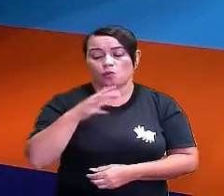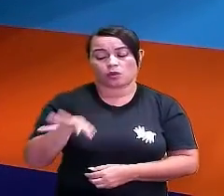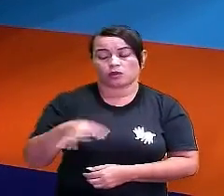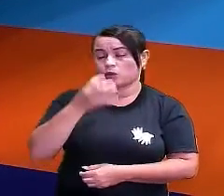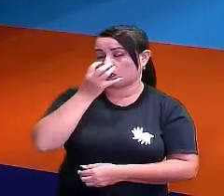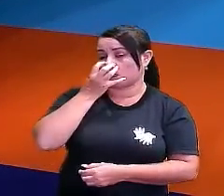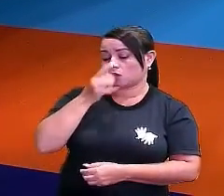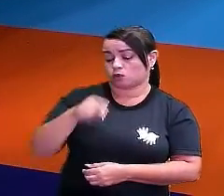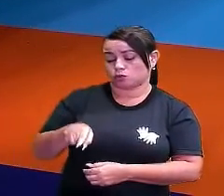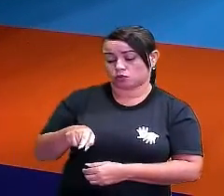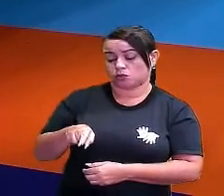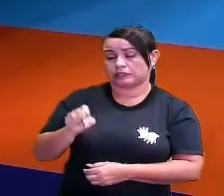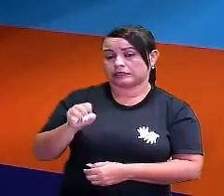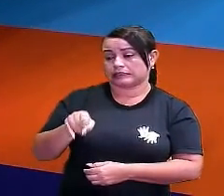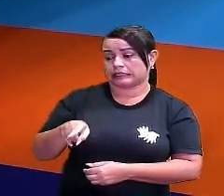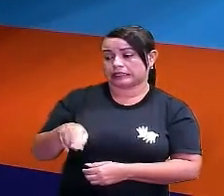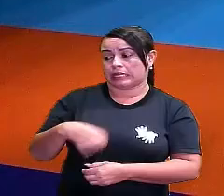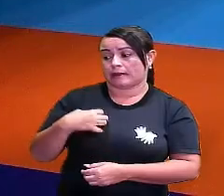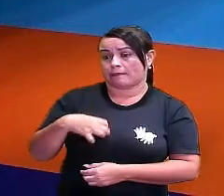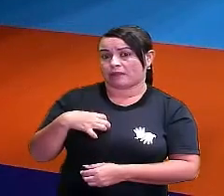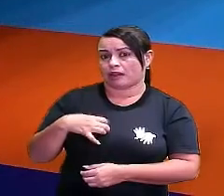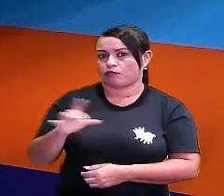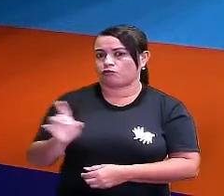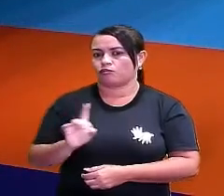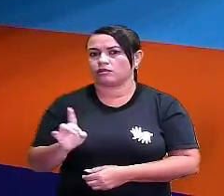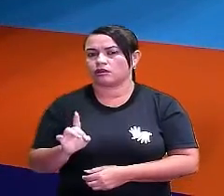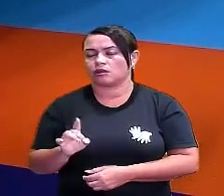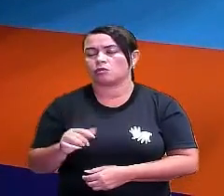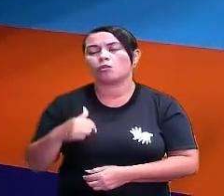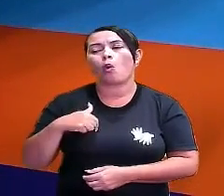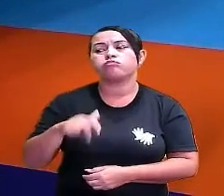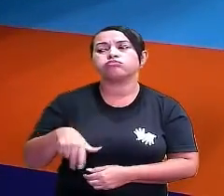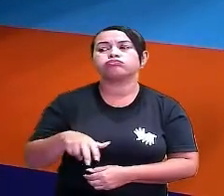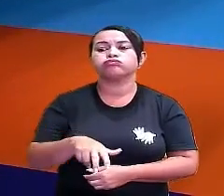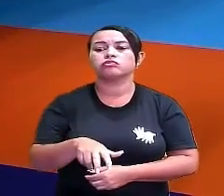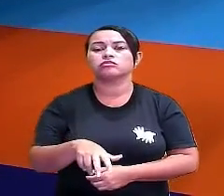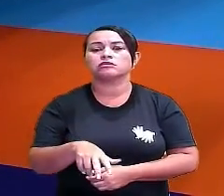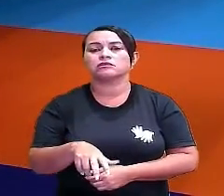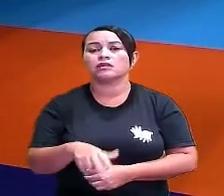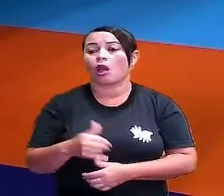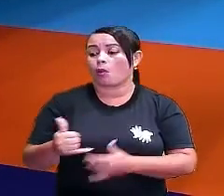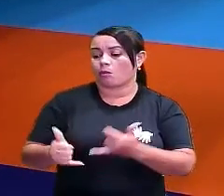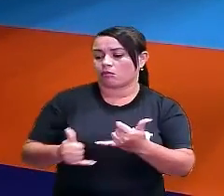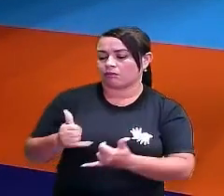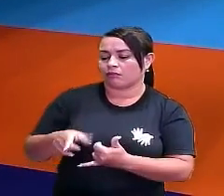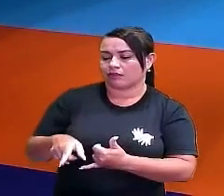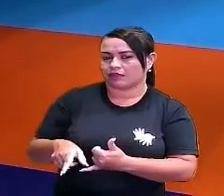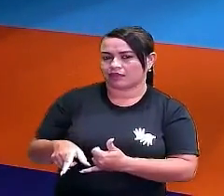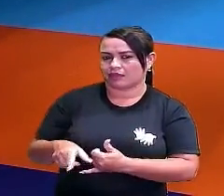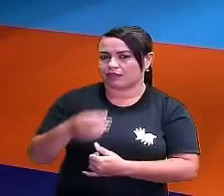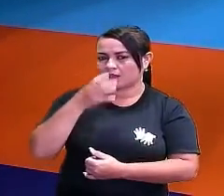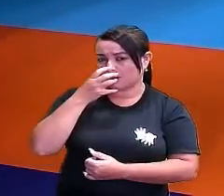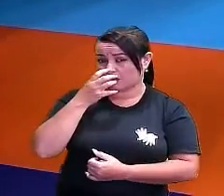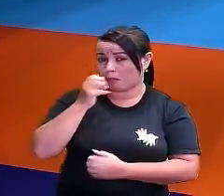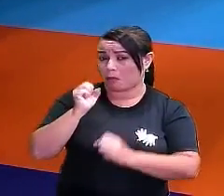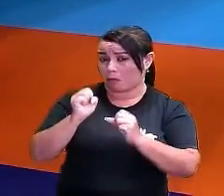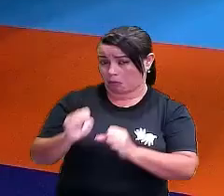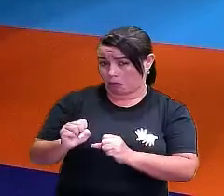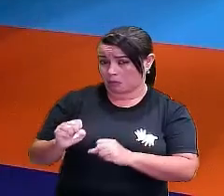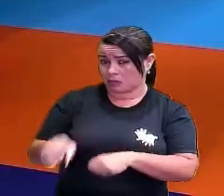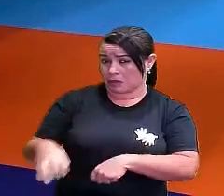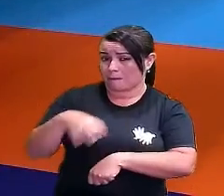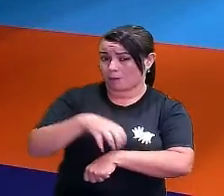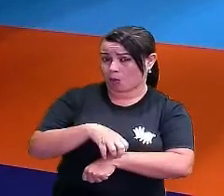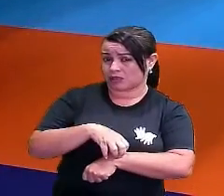cão, não sei se ele é agressivo ou não. E aí, eu vou lá e brinco com ele. Será que é mais provável